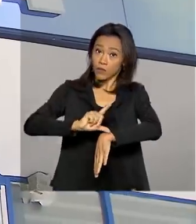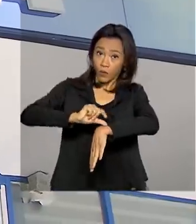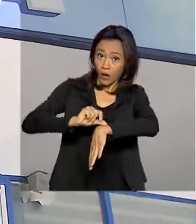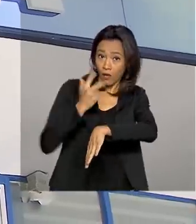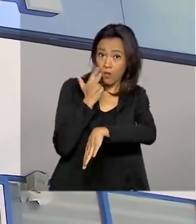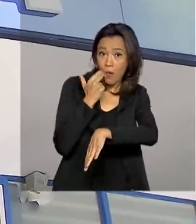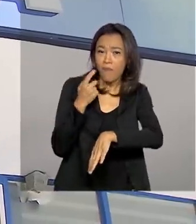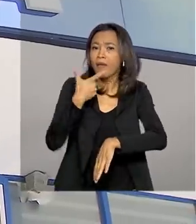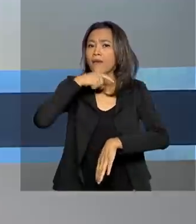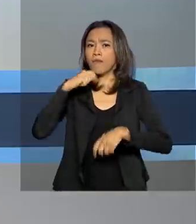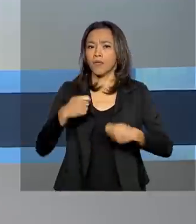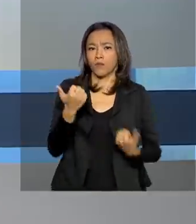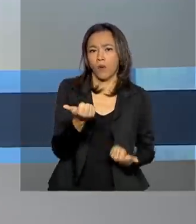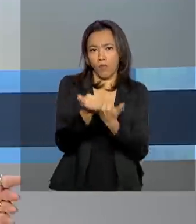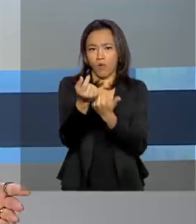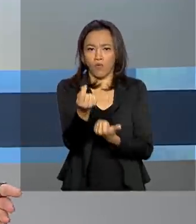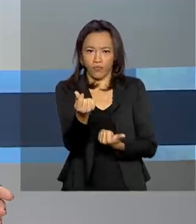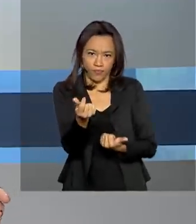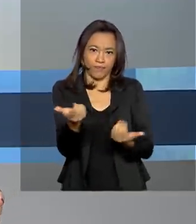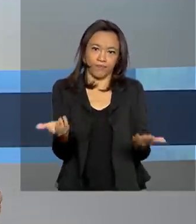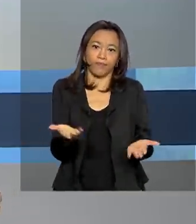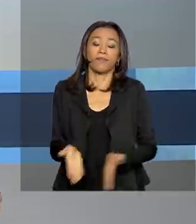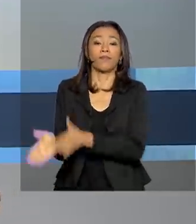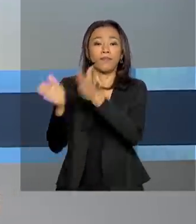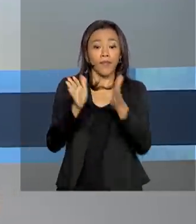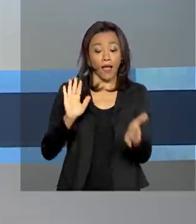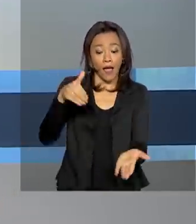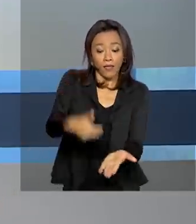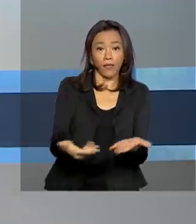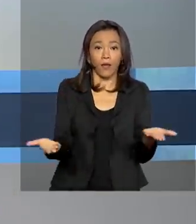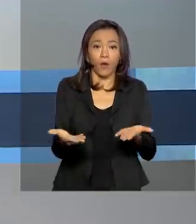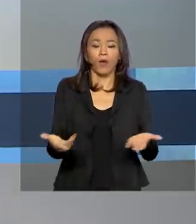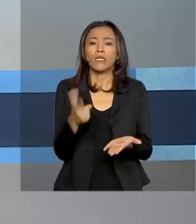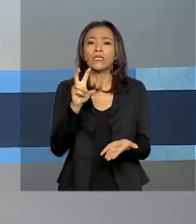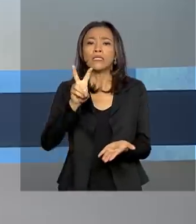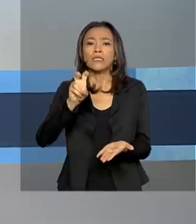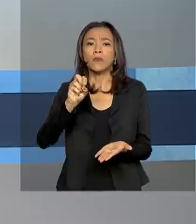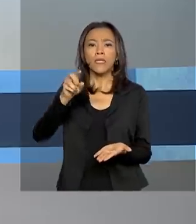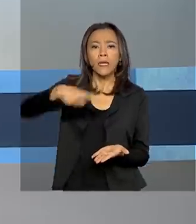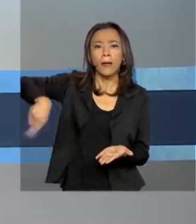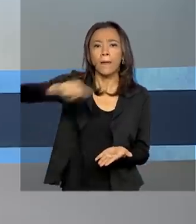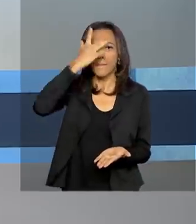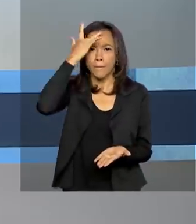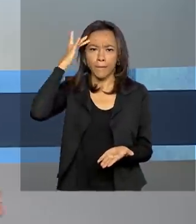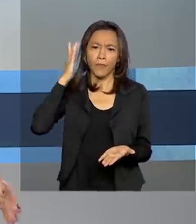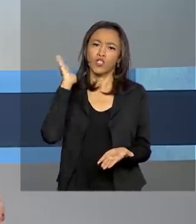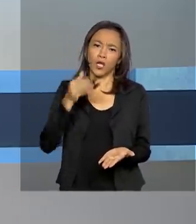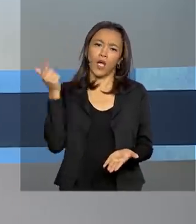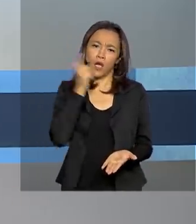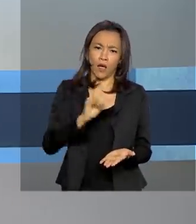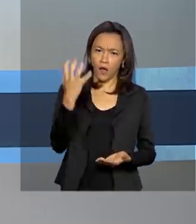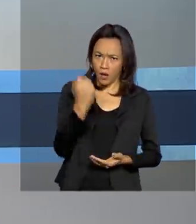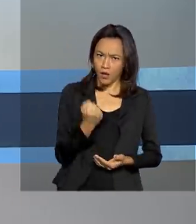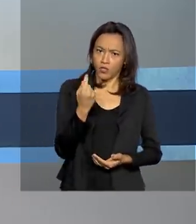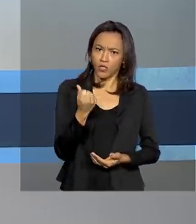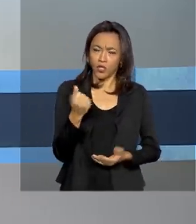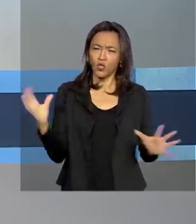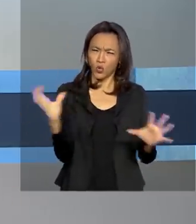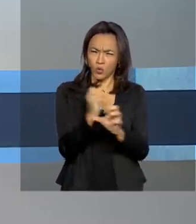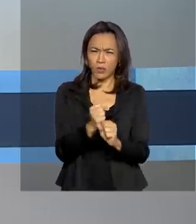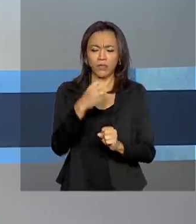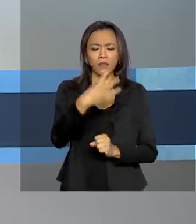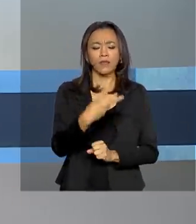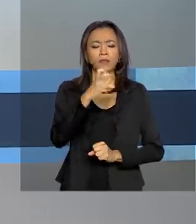auxílio emergencial. Até agora, 50 milhões de brasileiros já receberam o benefício, um total de 35